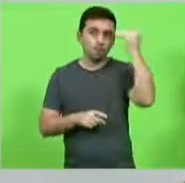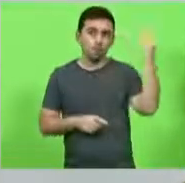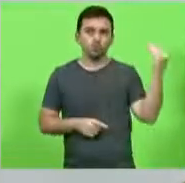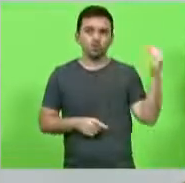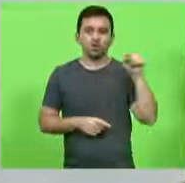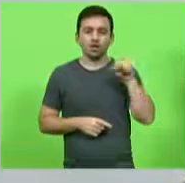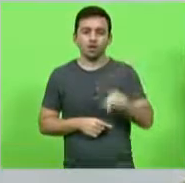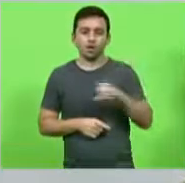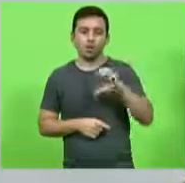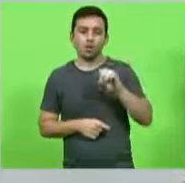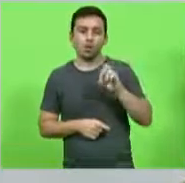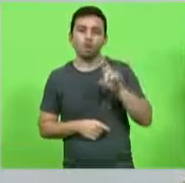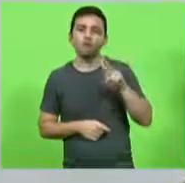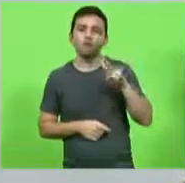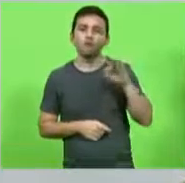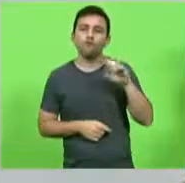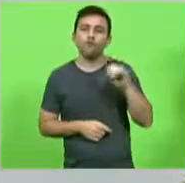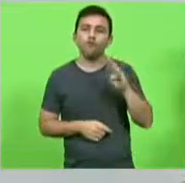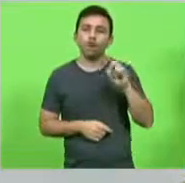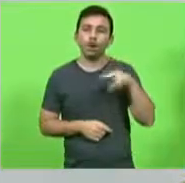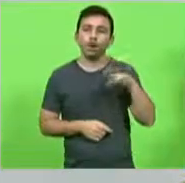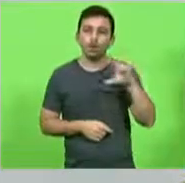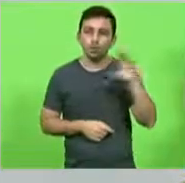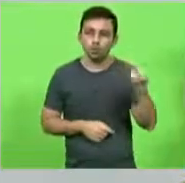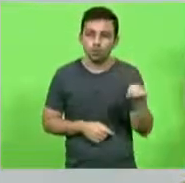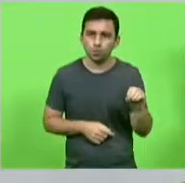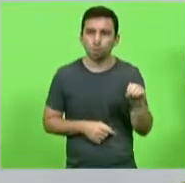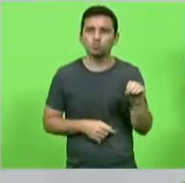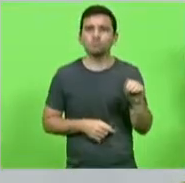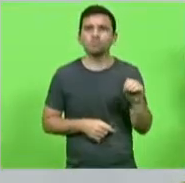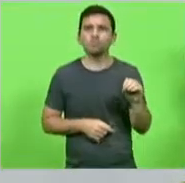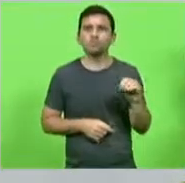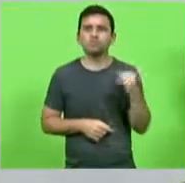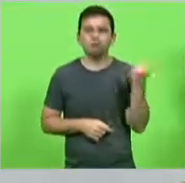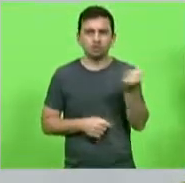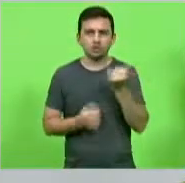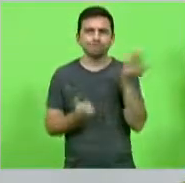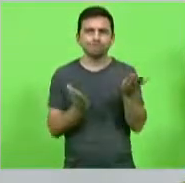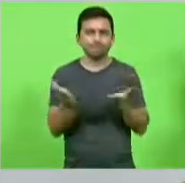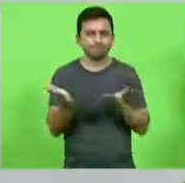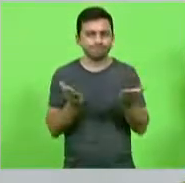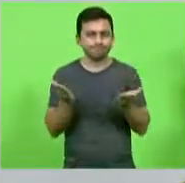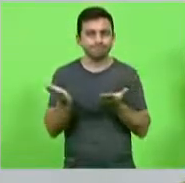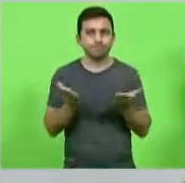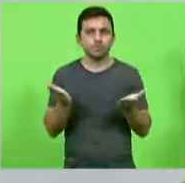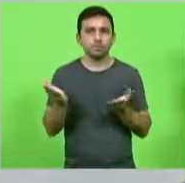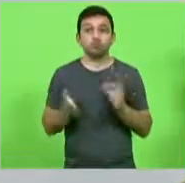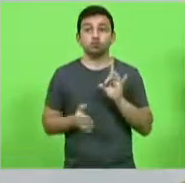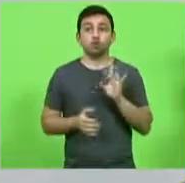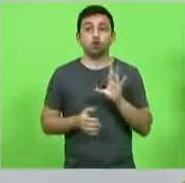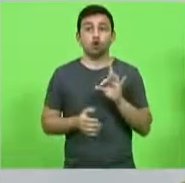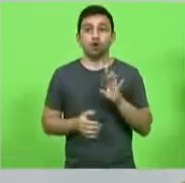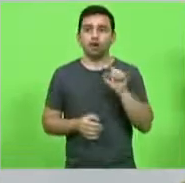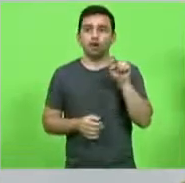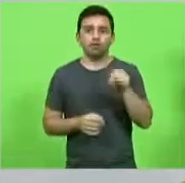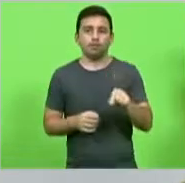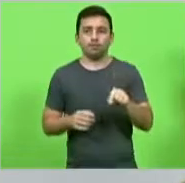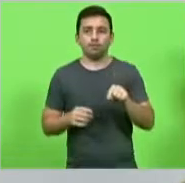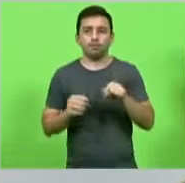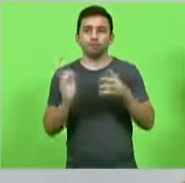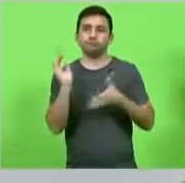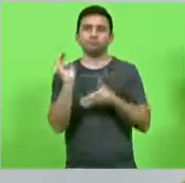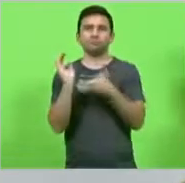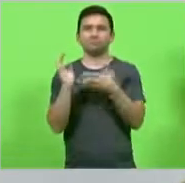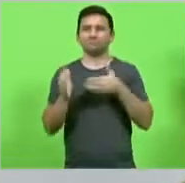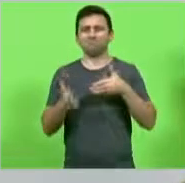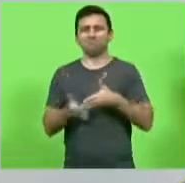Corvo Branco que nós precisamos que de fato aconteça a licitação mas não apenas nessas questões burocráticas que